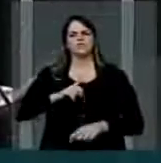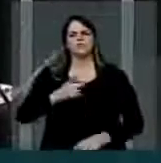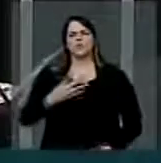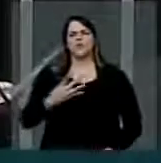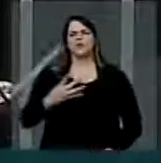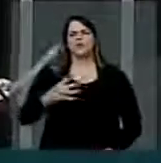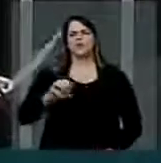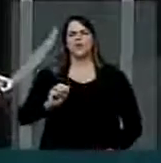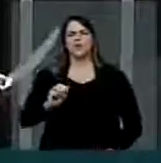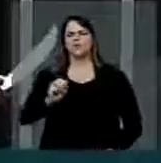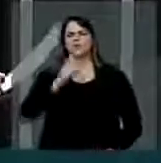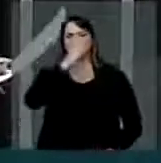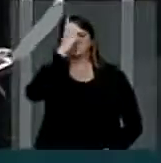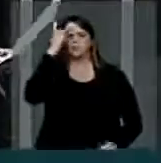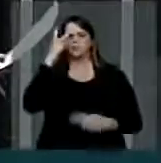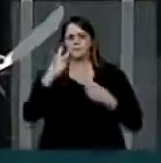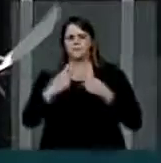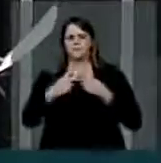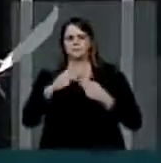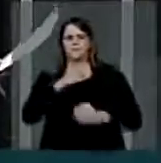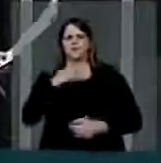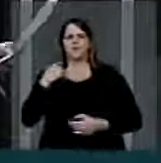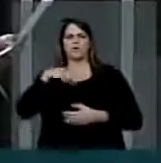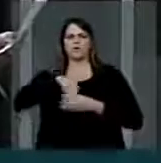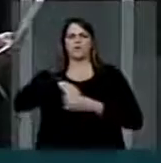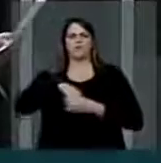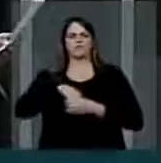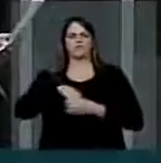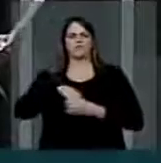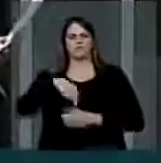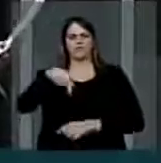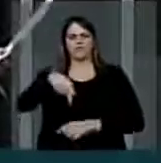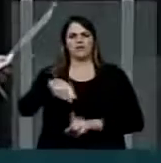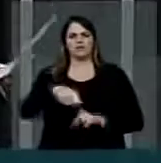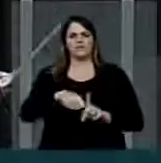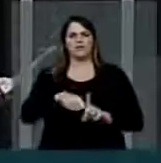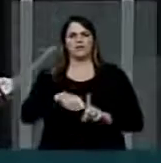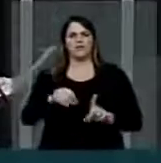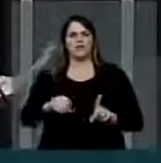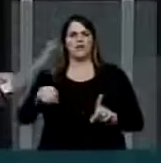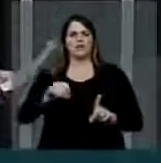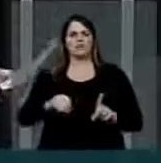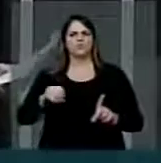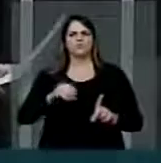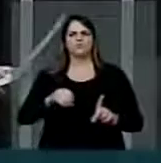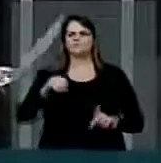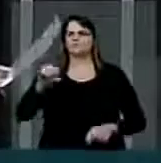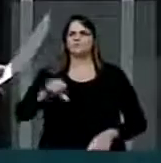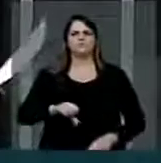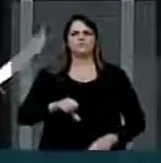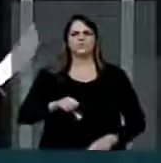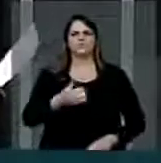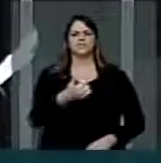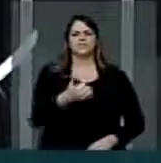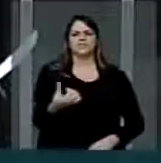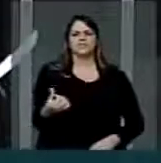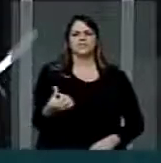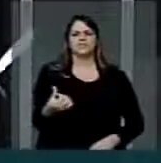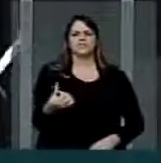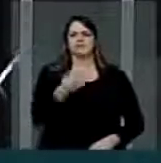presos mortos. Este mês de outubro, já são 16